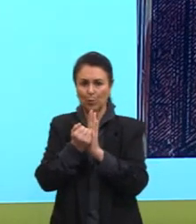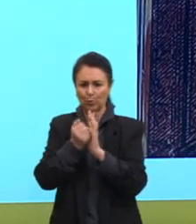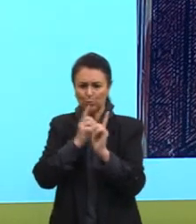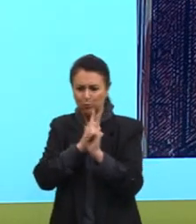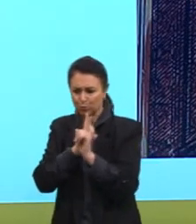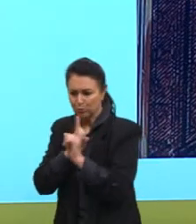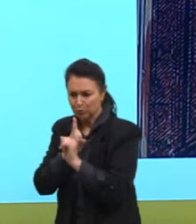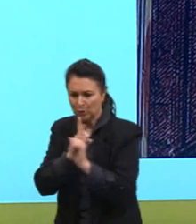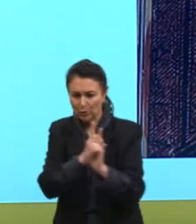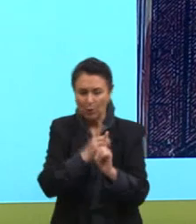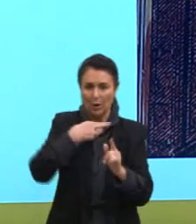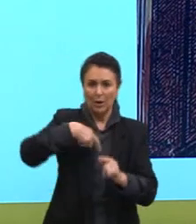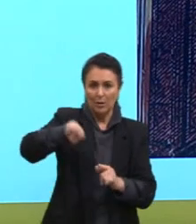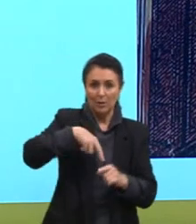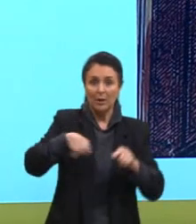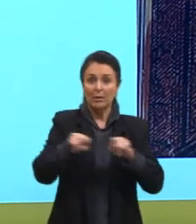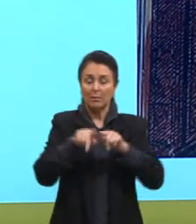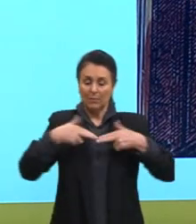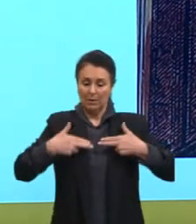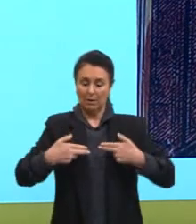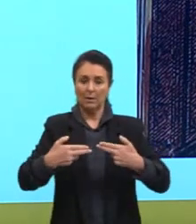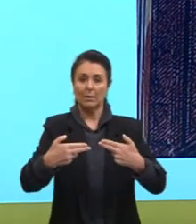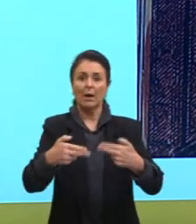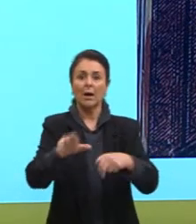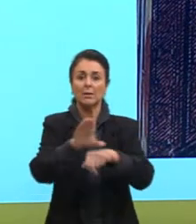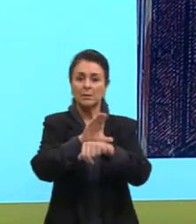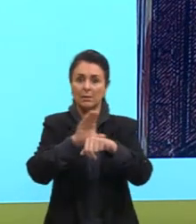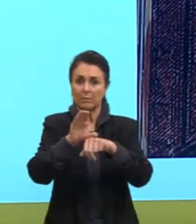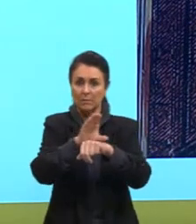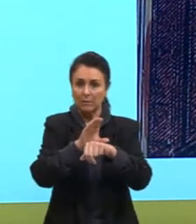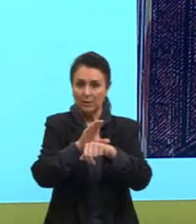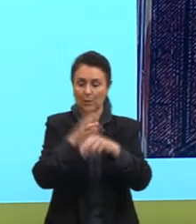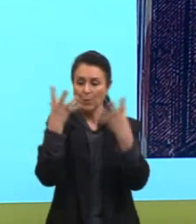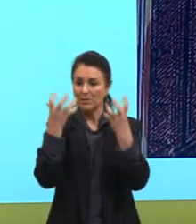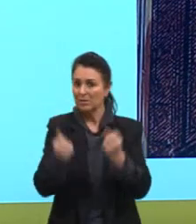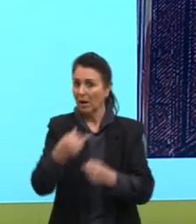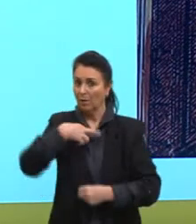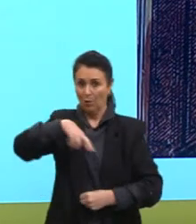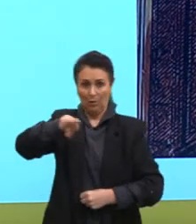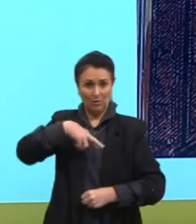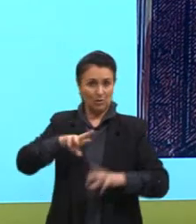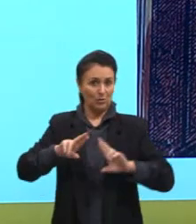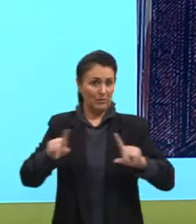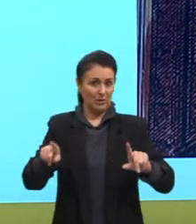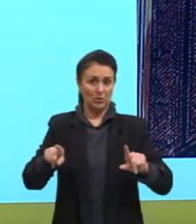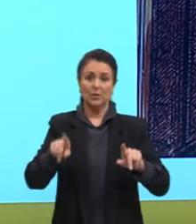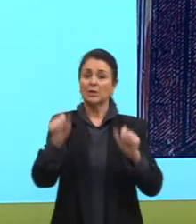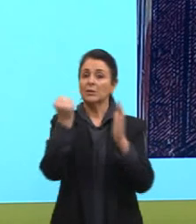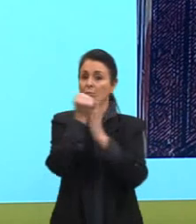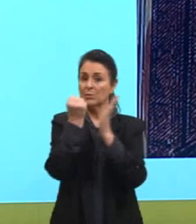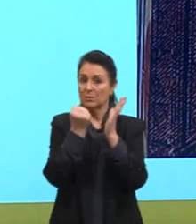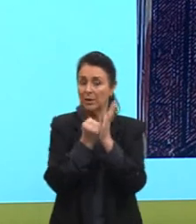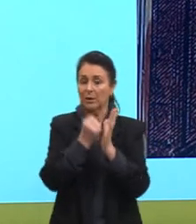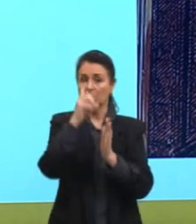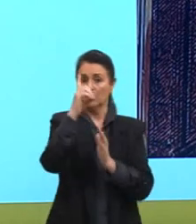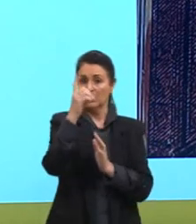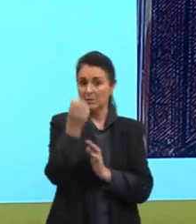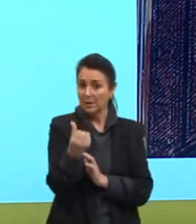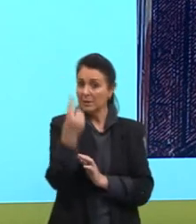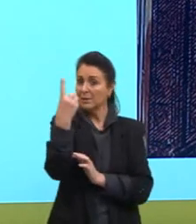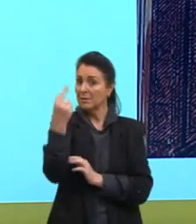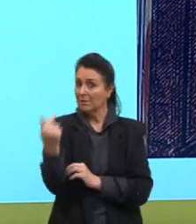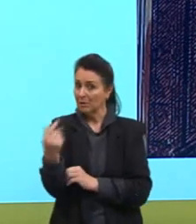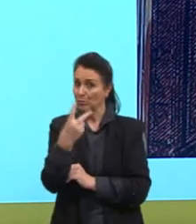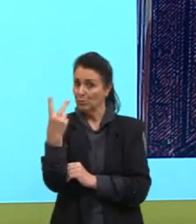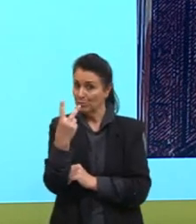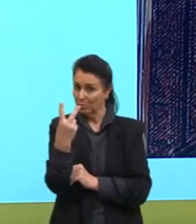guerras civis às religiões diferentes, tanto o século XVI quanto o século XVII. Então, na França, vão se perseguir